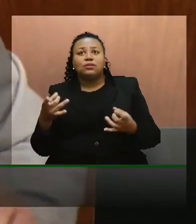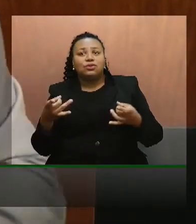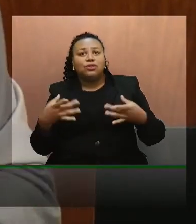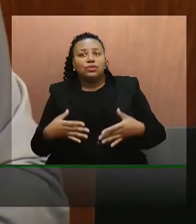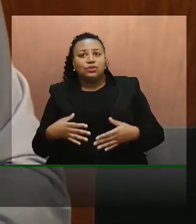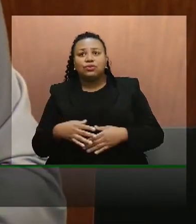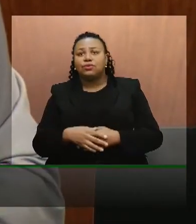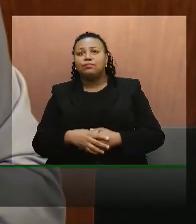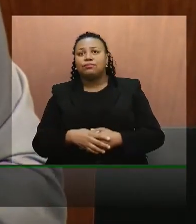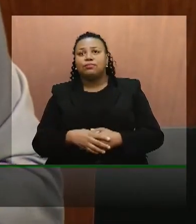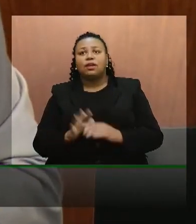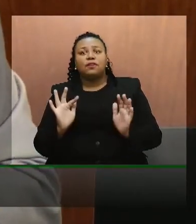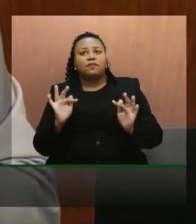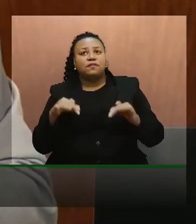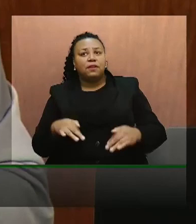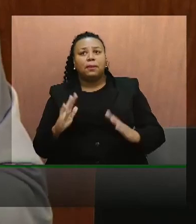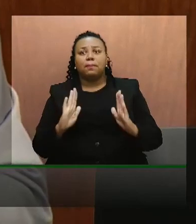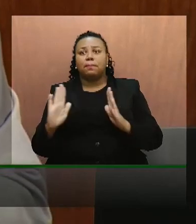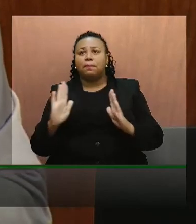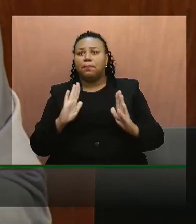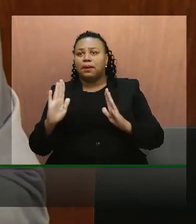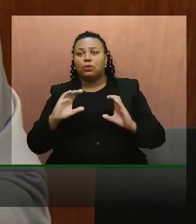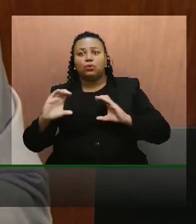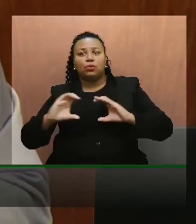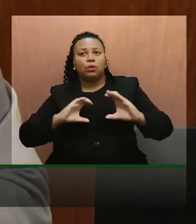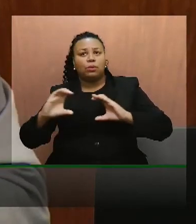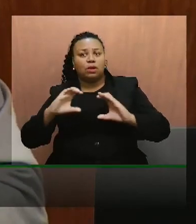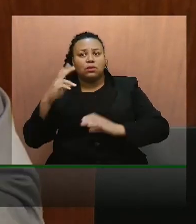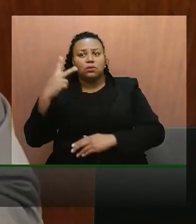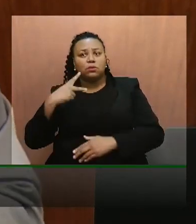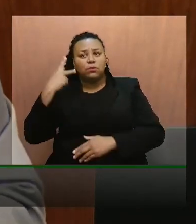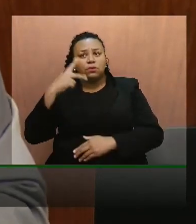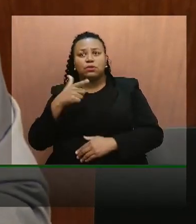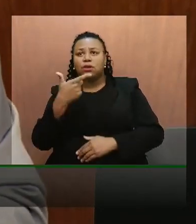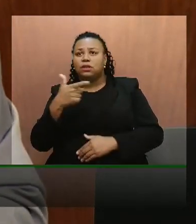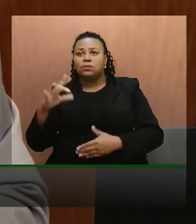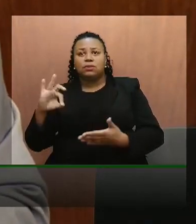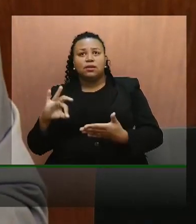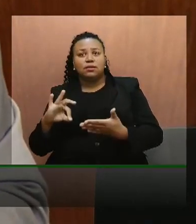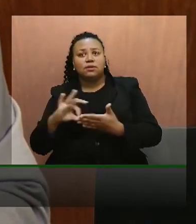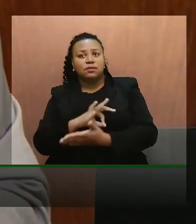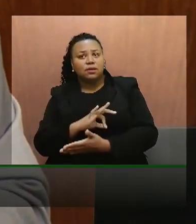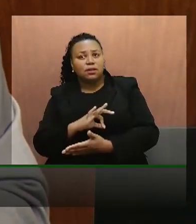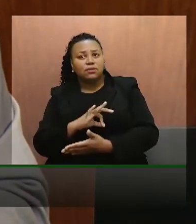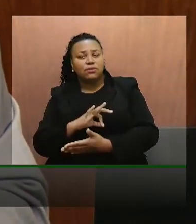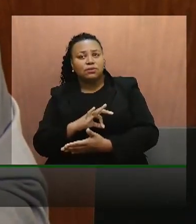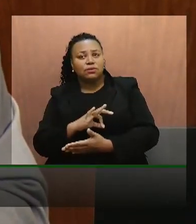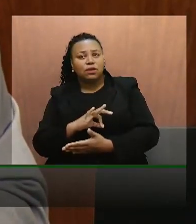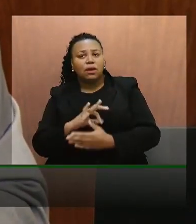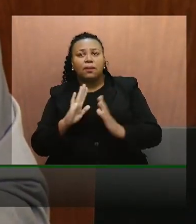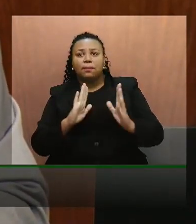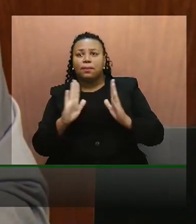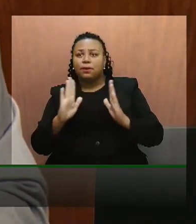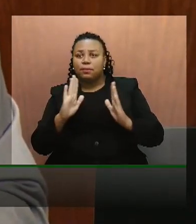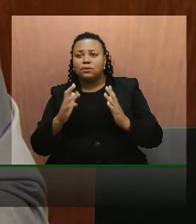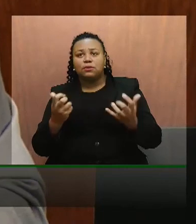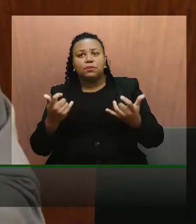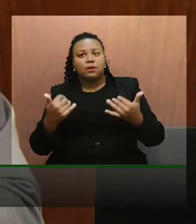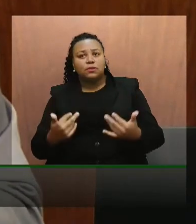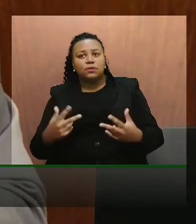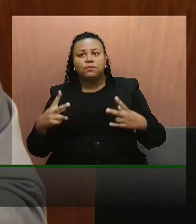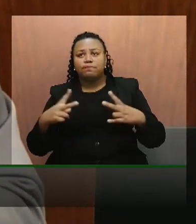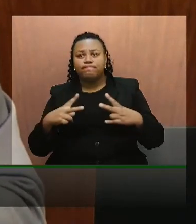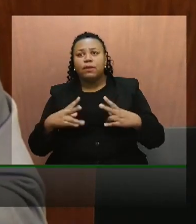terminado o período das comunicações parlamentares e não havendo inscritos para o período das explicações